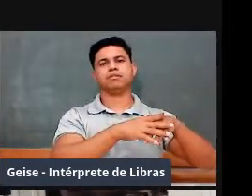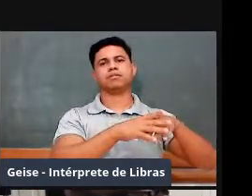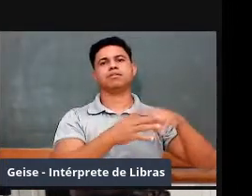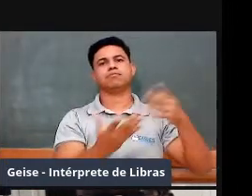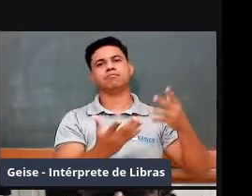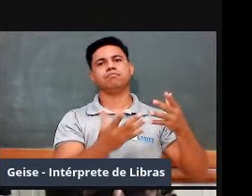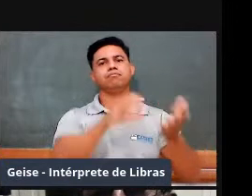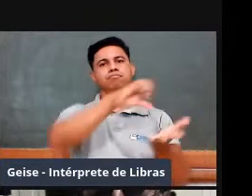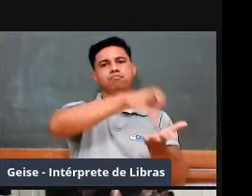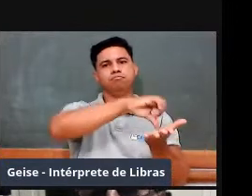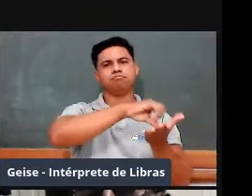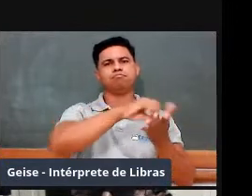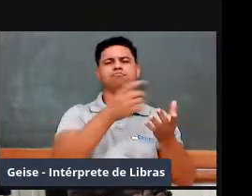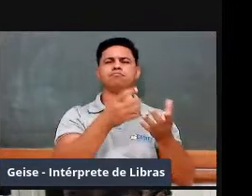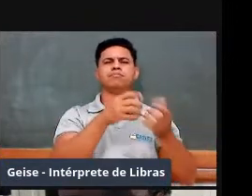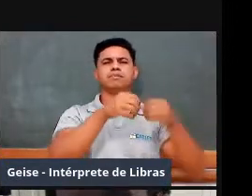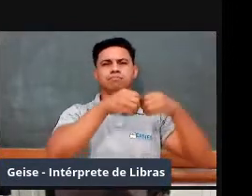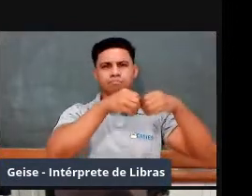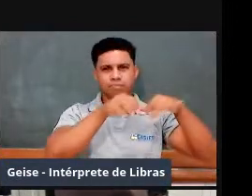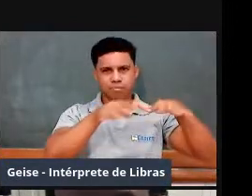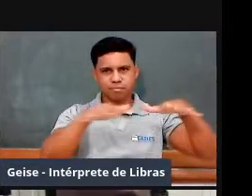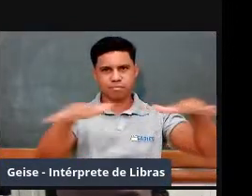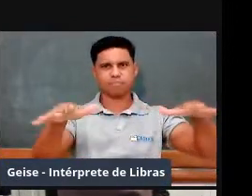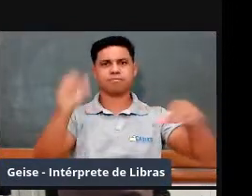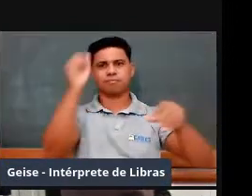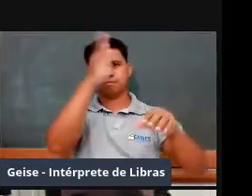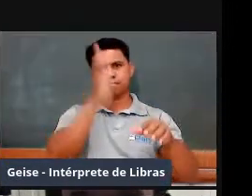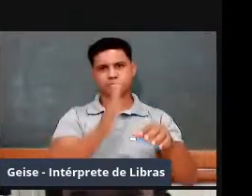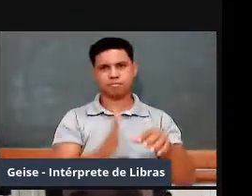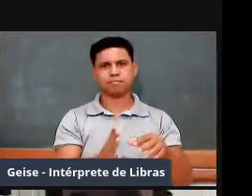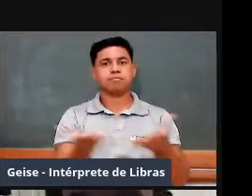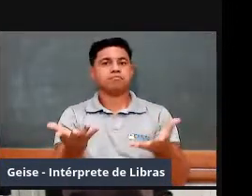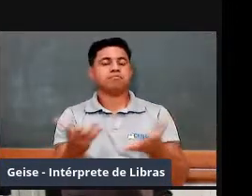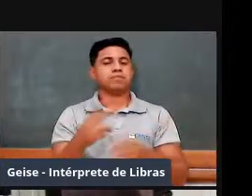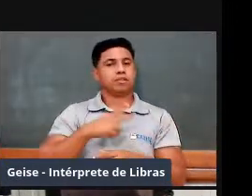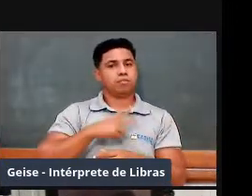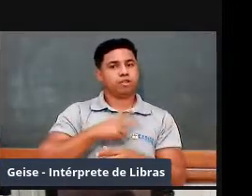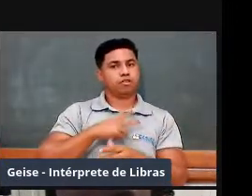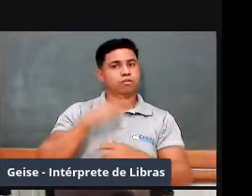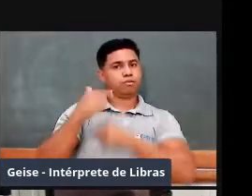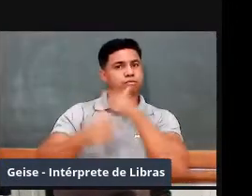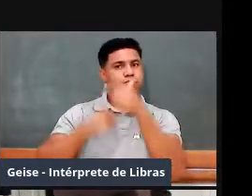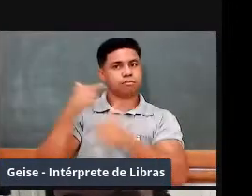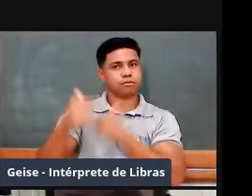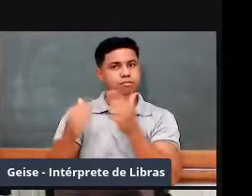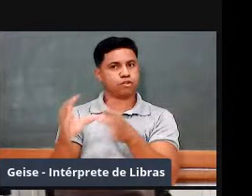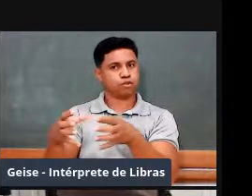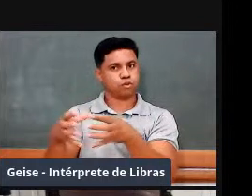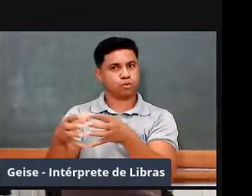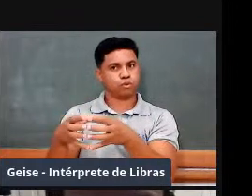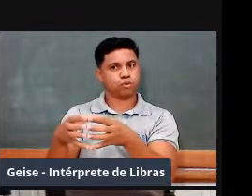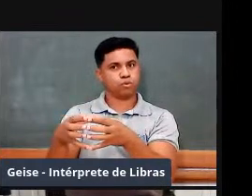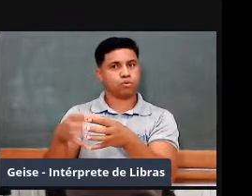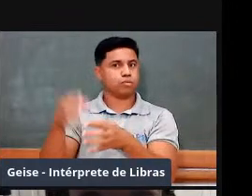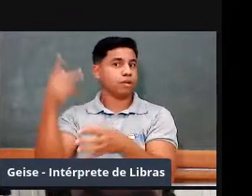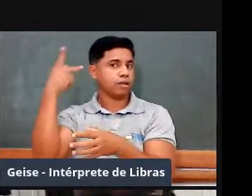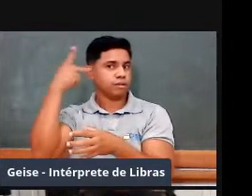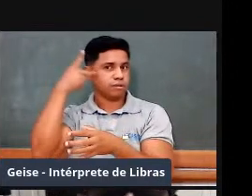vários grupos associados, e, em particular, a gente trabalha aqui no Grupo de São Paulo.